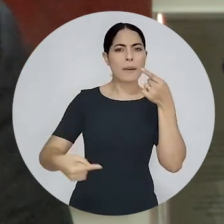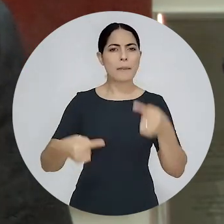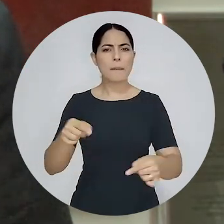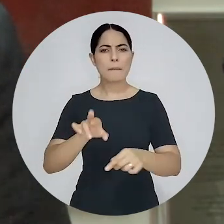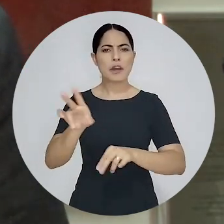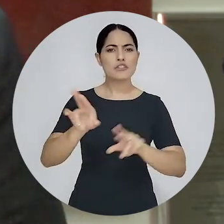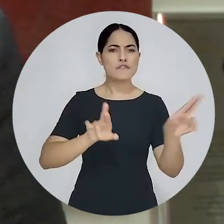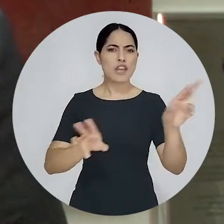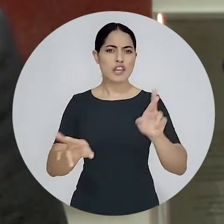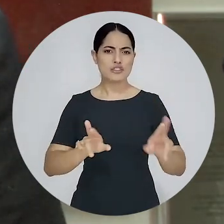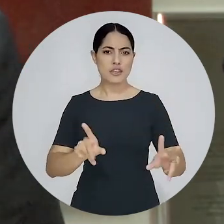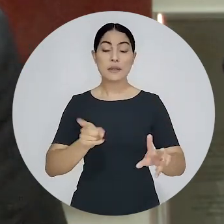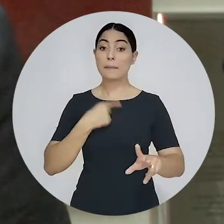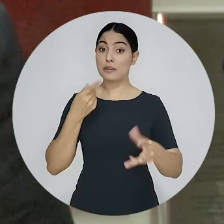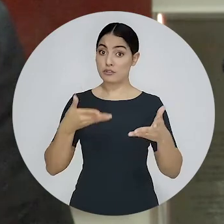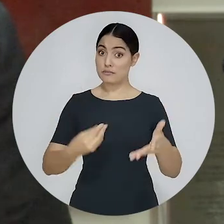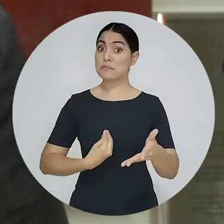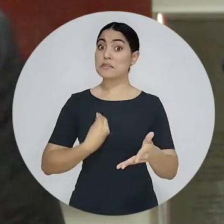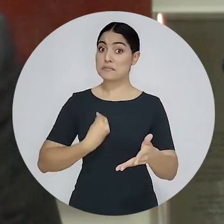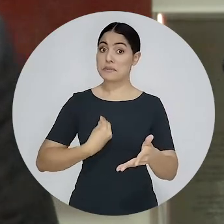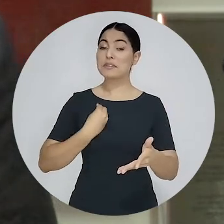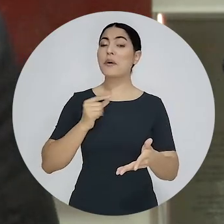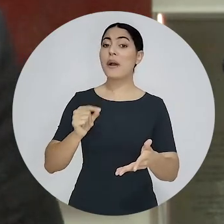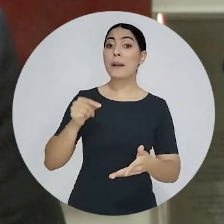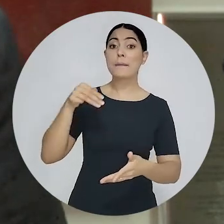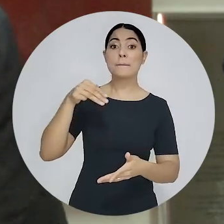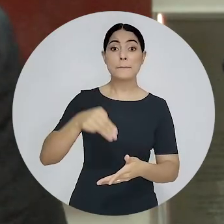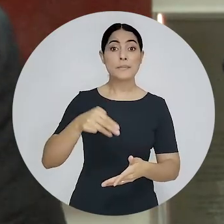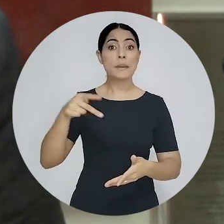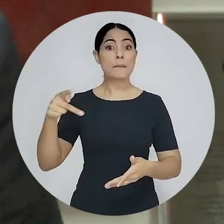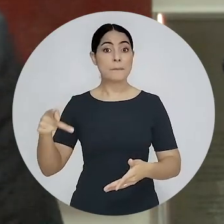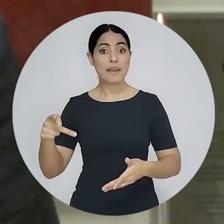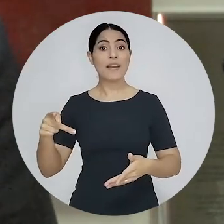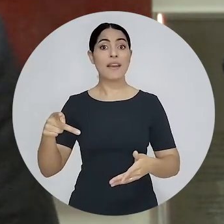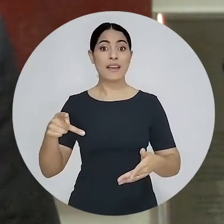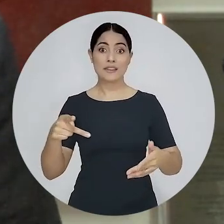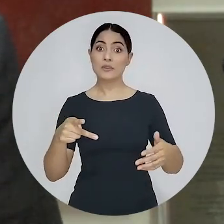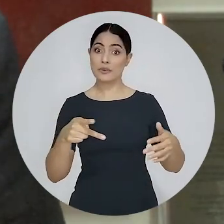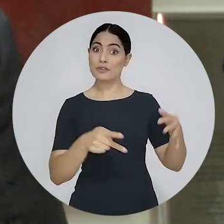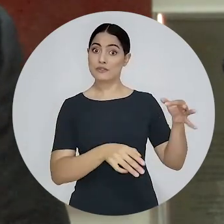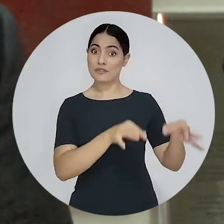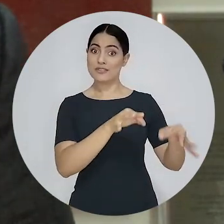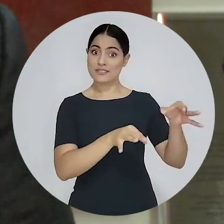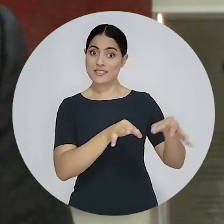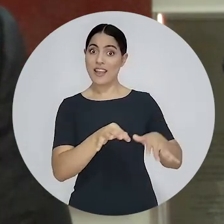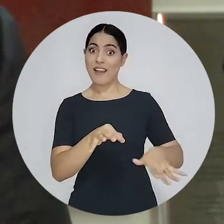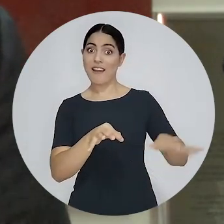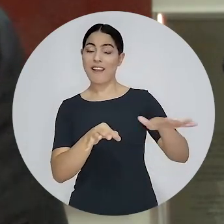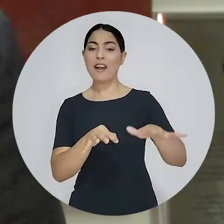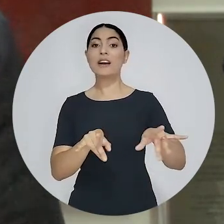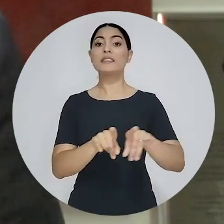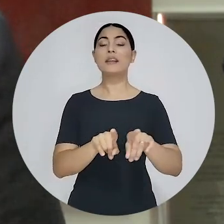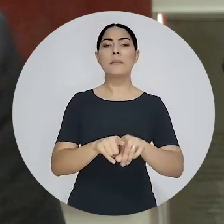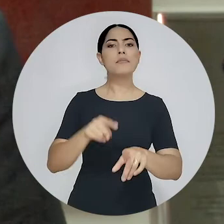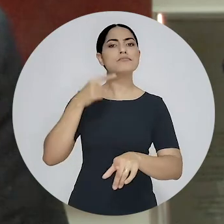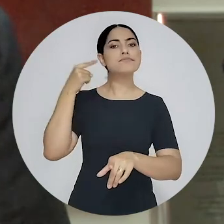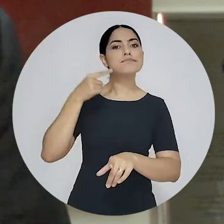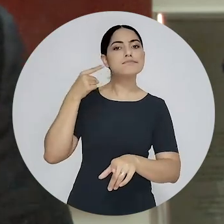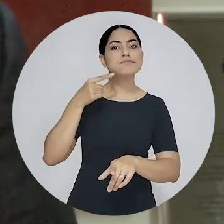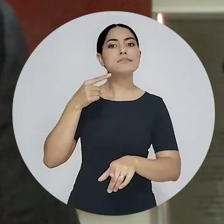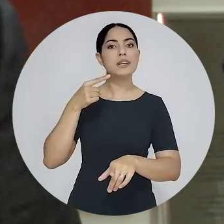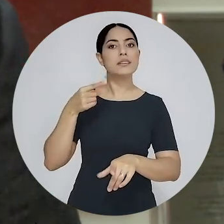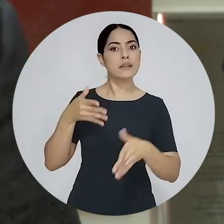Nós tivemos, por exemplo, a participação maciça do Ministério Público, da magistratura, nós tivemos a participação maciça da